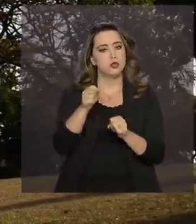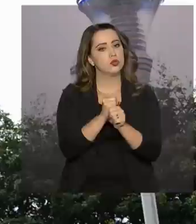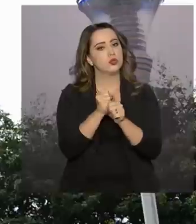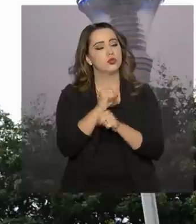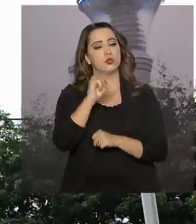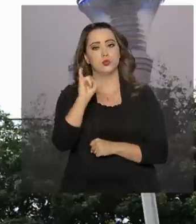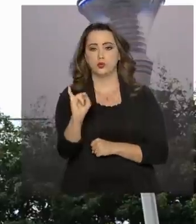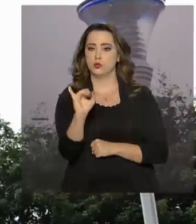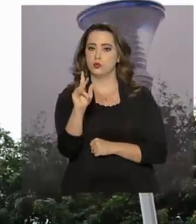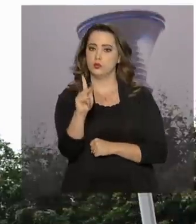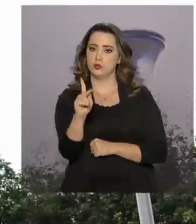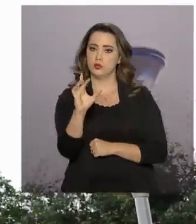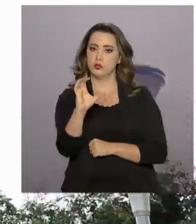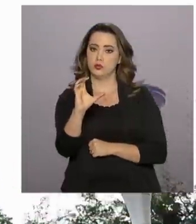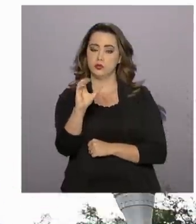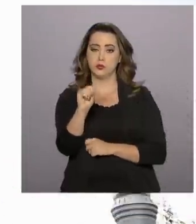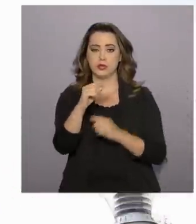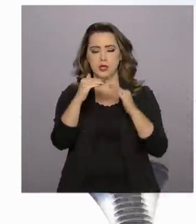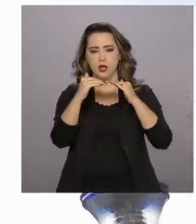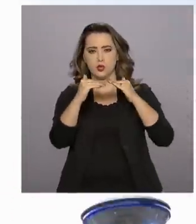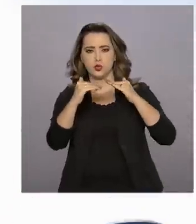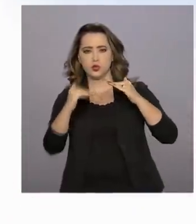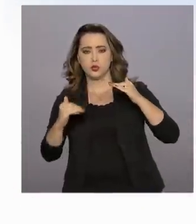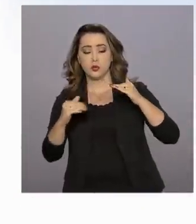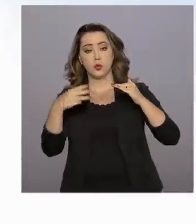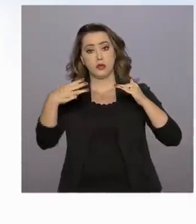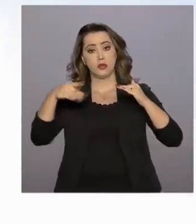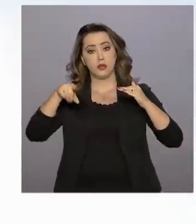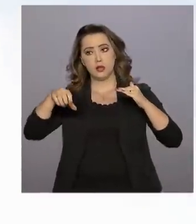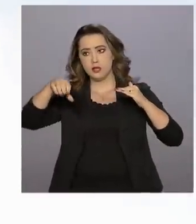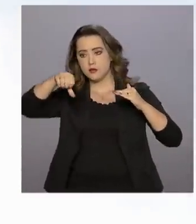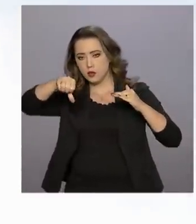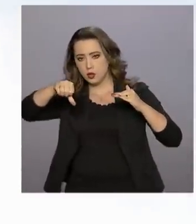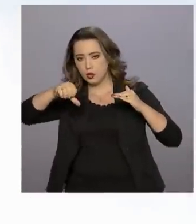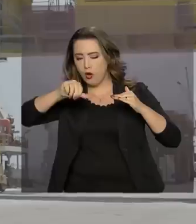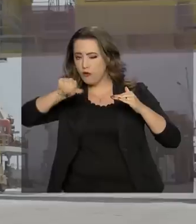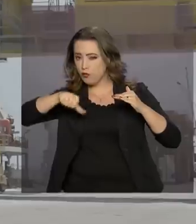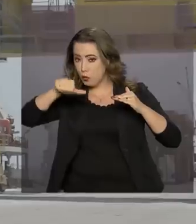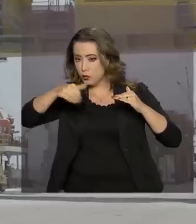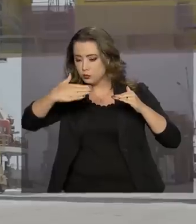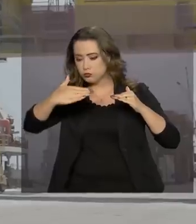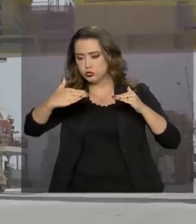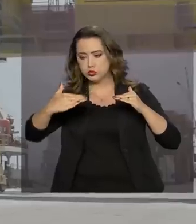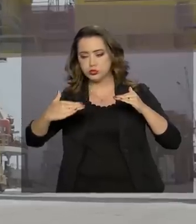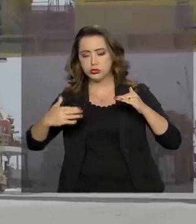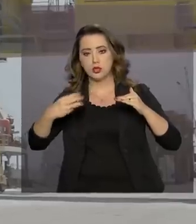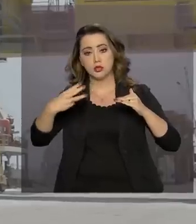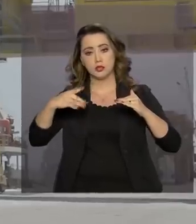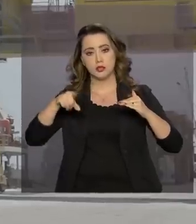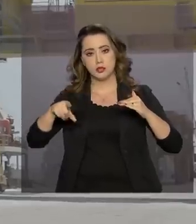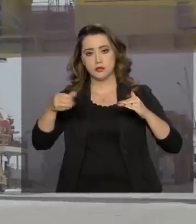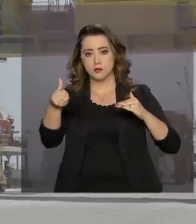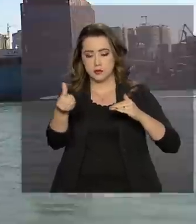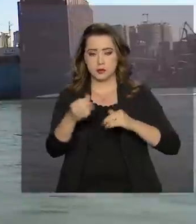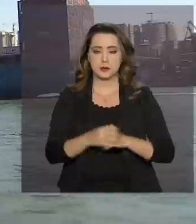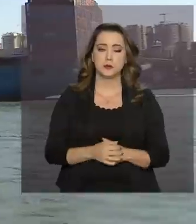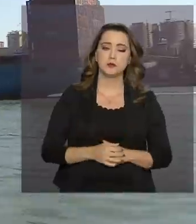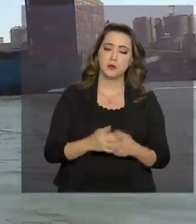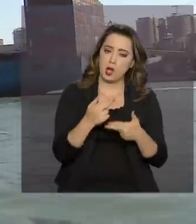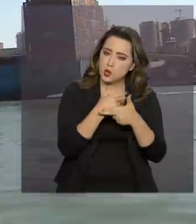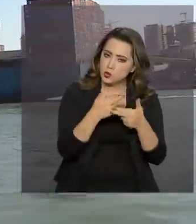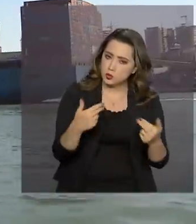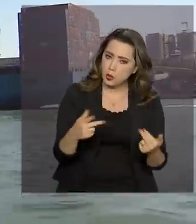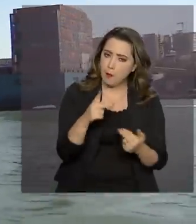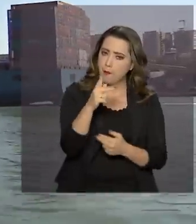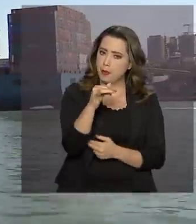inflação, recue de 3,9% para 3,6%. O produto interno bruto, o PIB, que é a